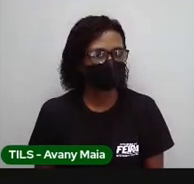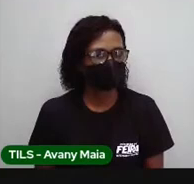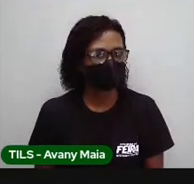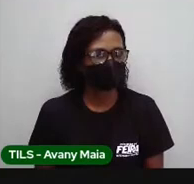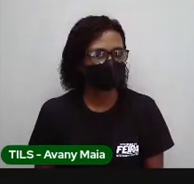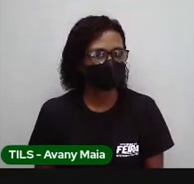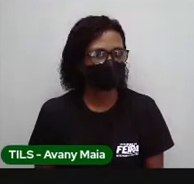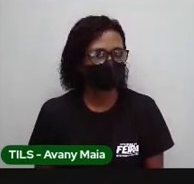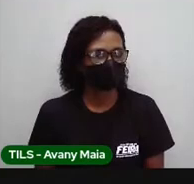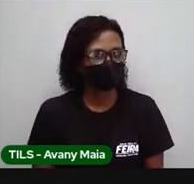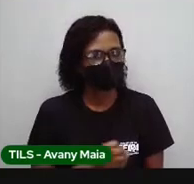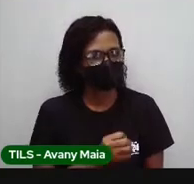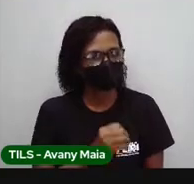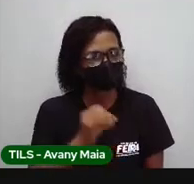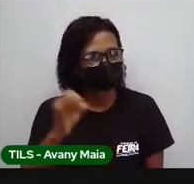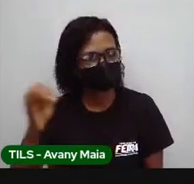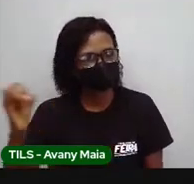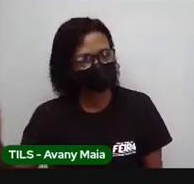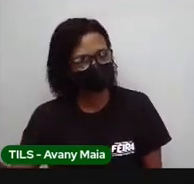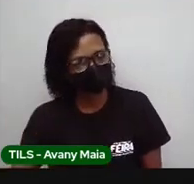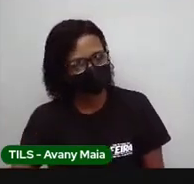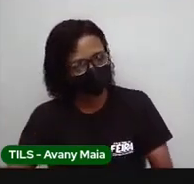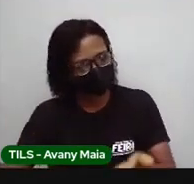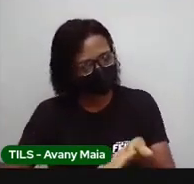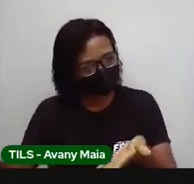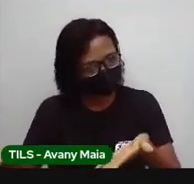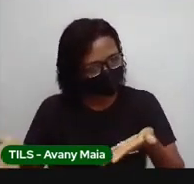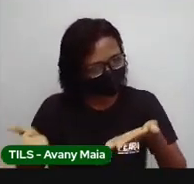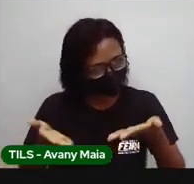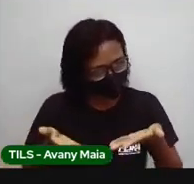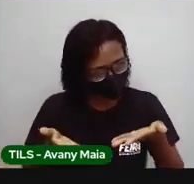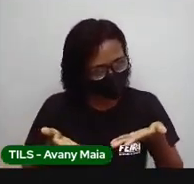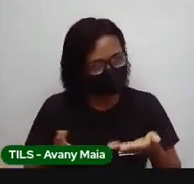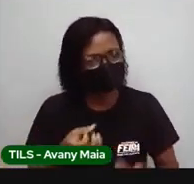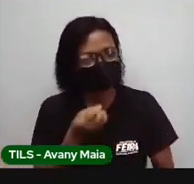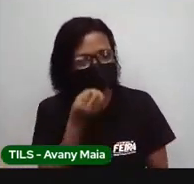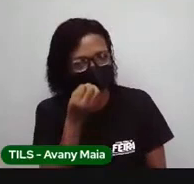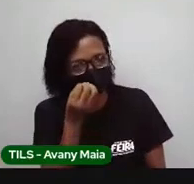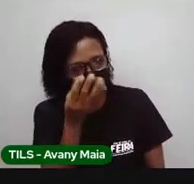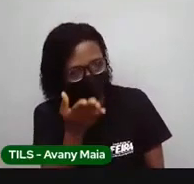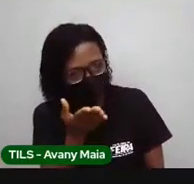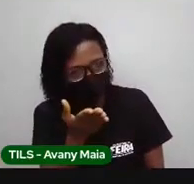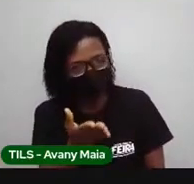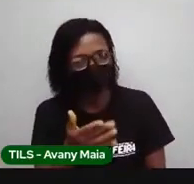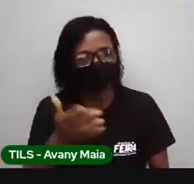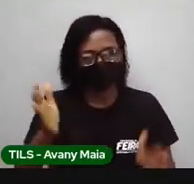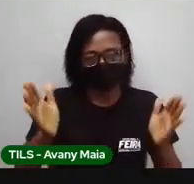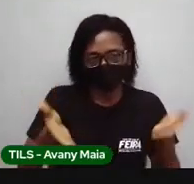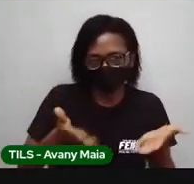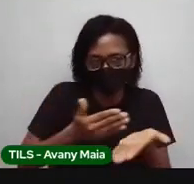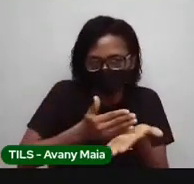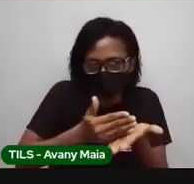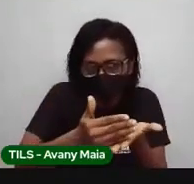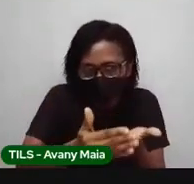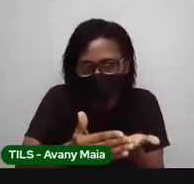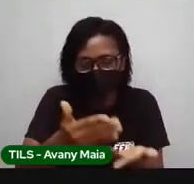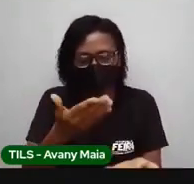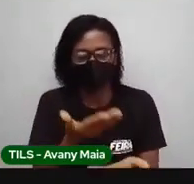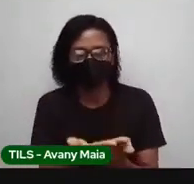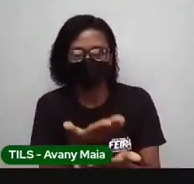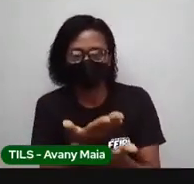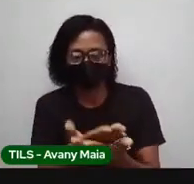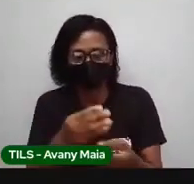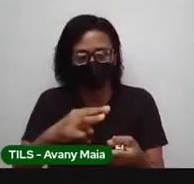Olá, sejam bem-vindos, sejam bem-vindas a mais uma aula de matemática do